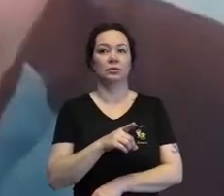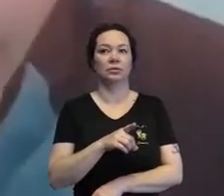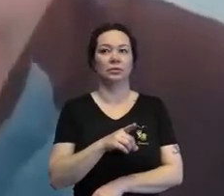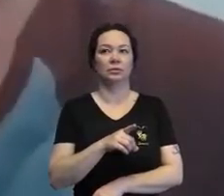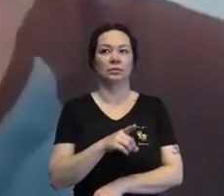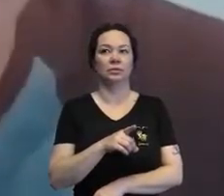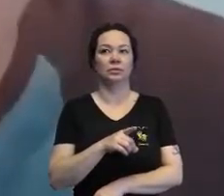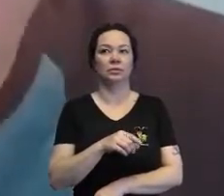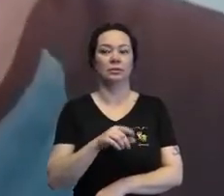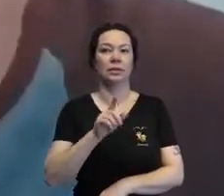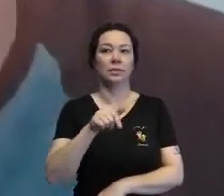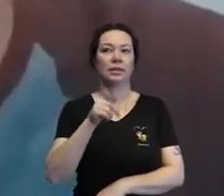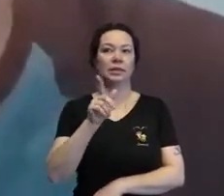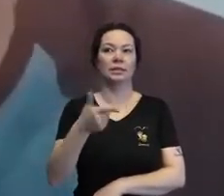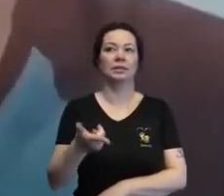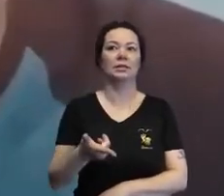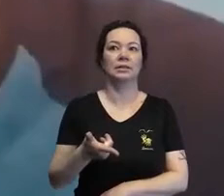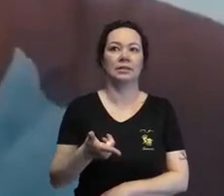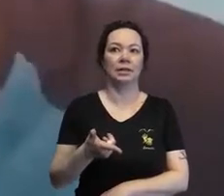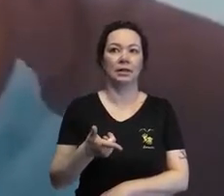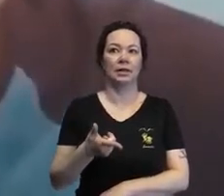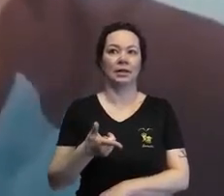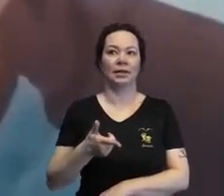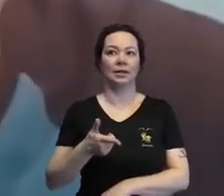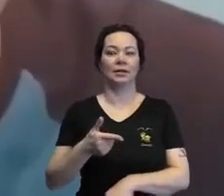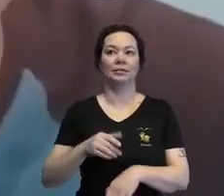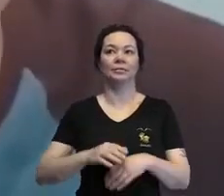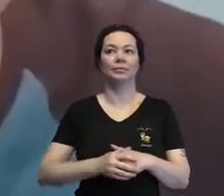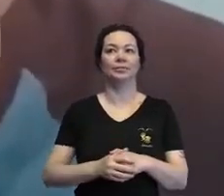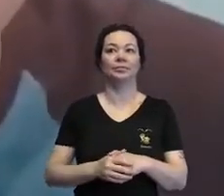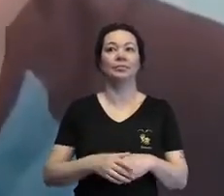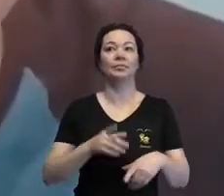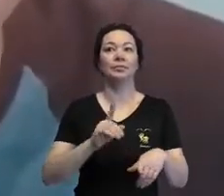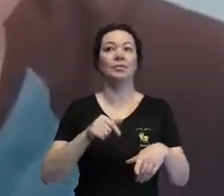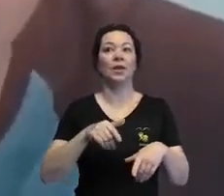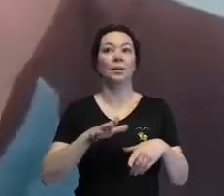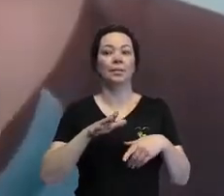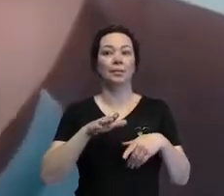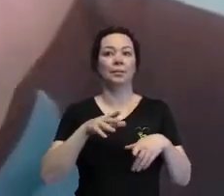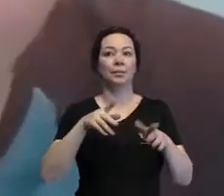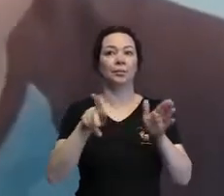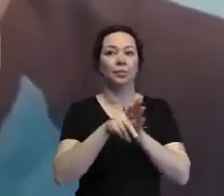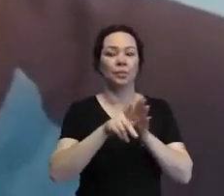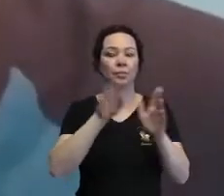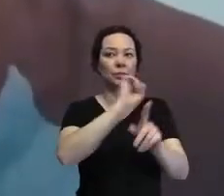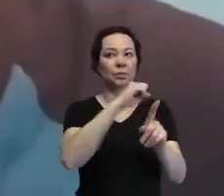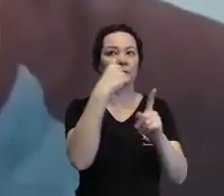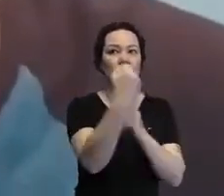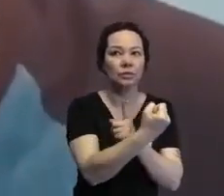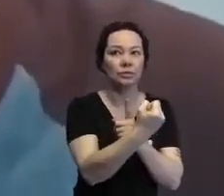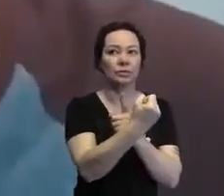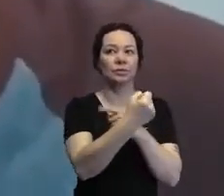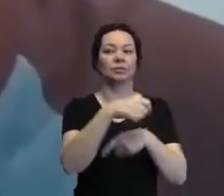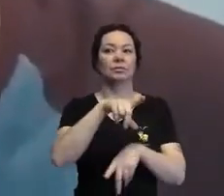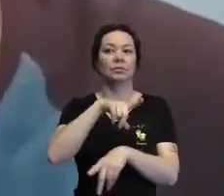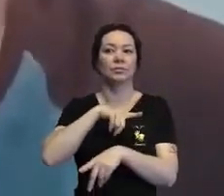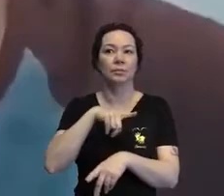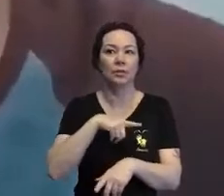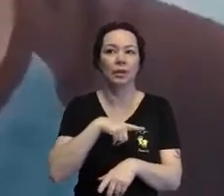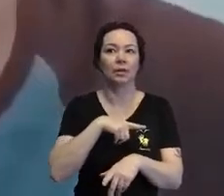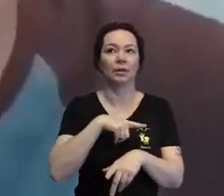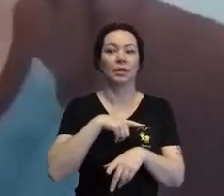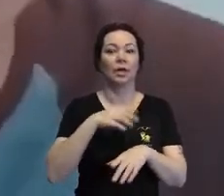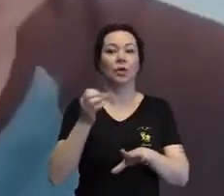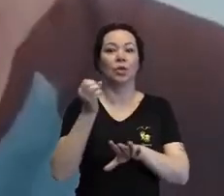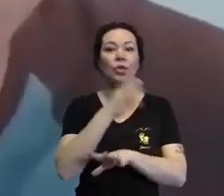Eles vão levar isso na vida para a sociedade para ter outro